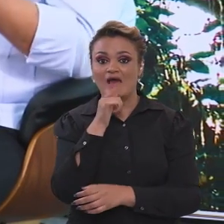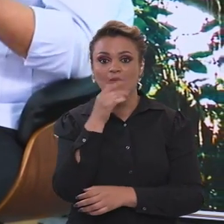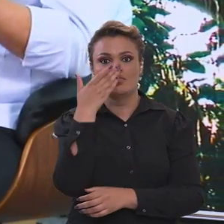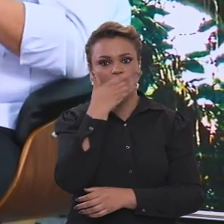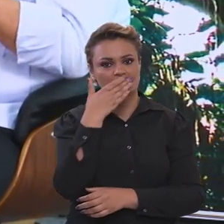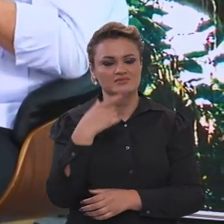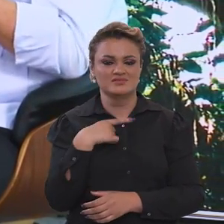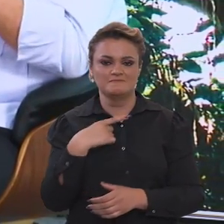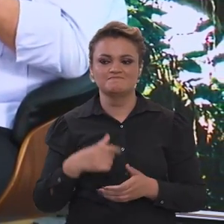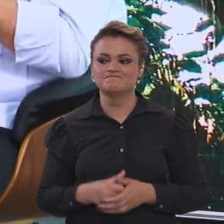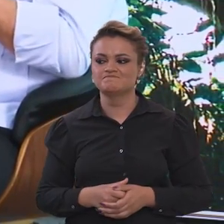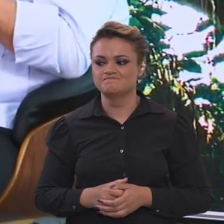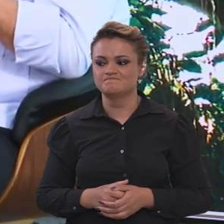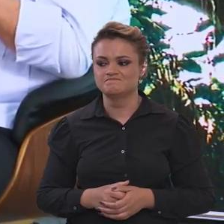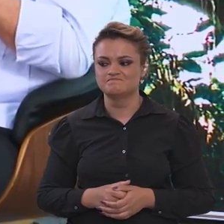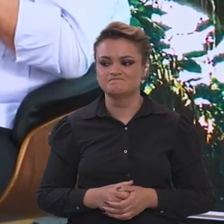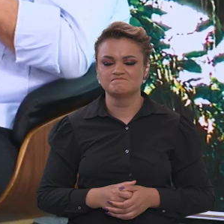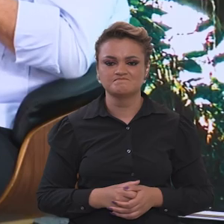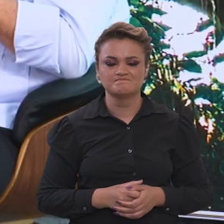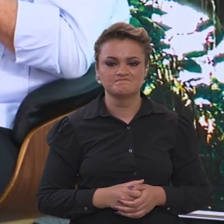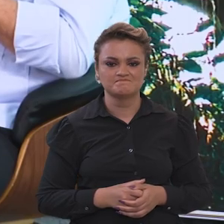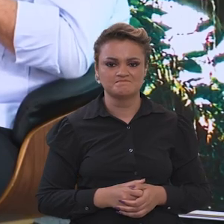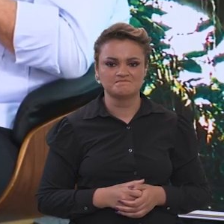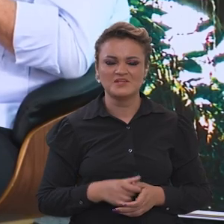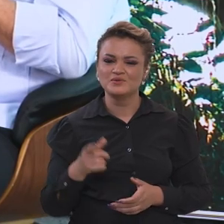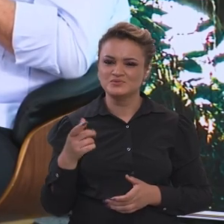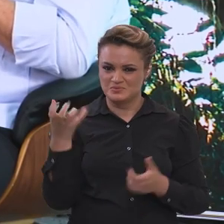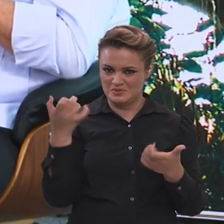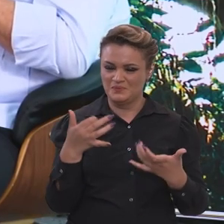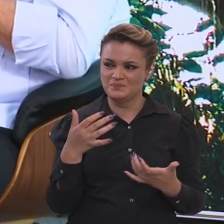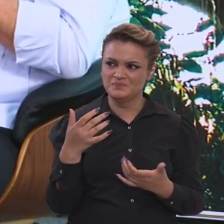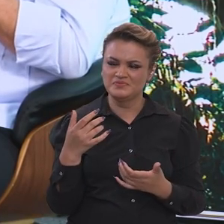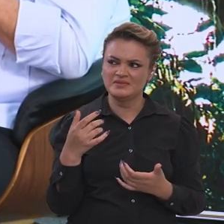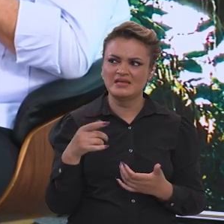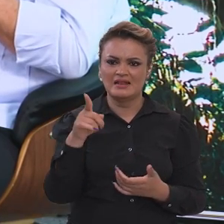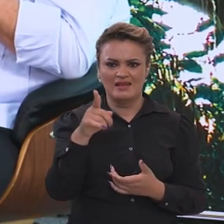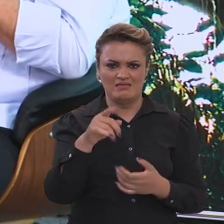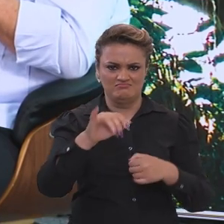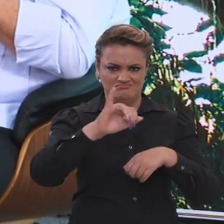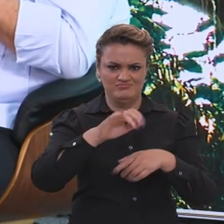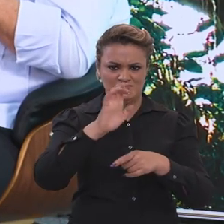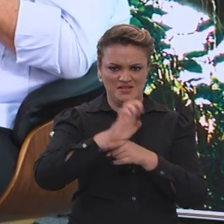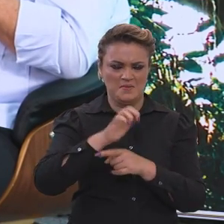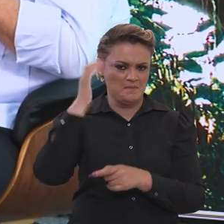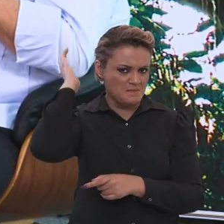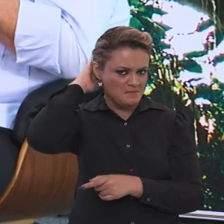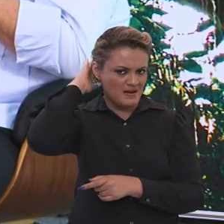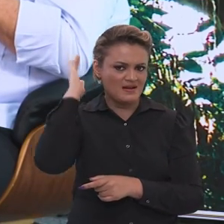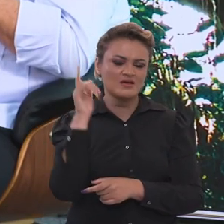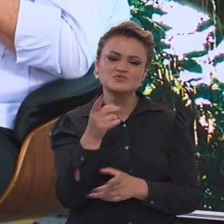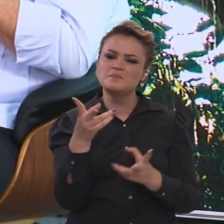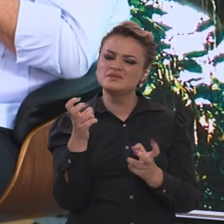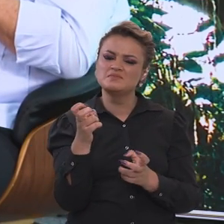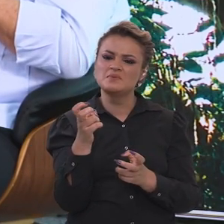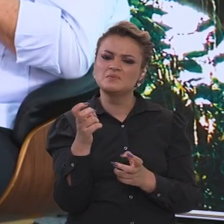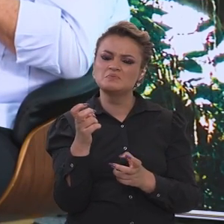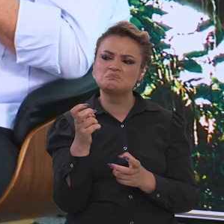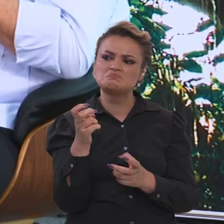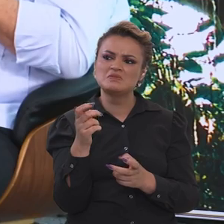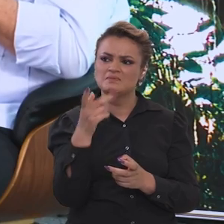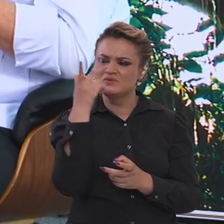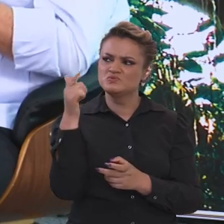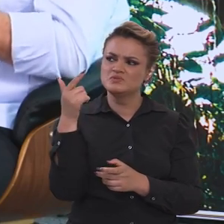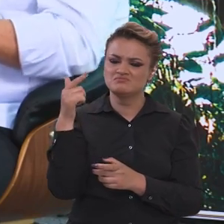o maior potencial de água doce da terra. Pois é. Então, assim, o senhor agora, esses dias em Belém, o senhor pode